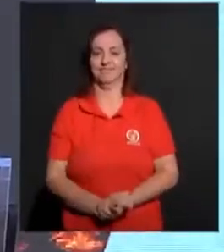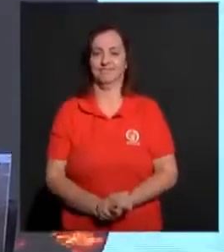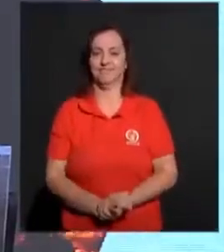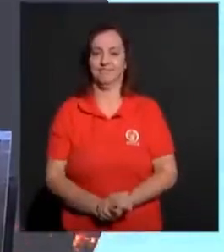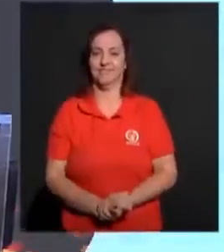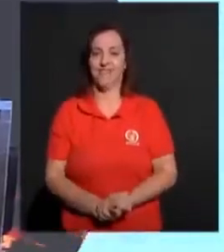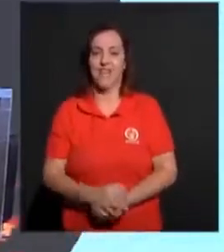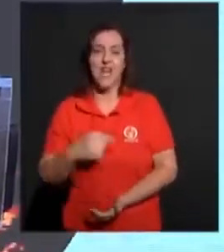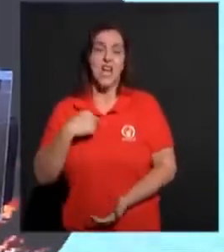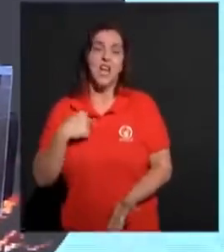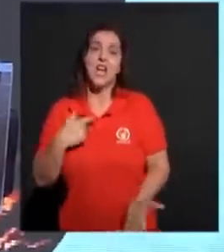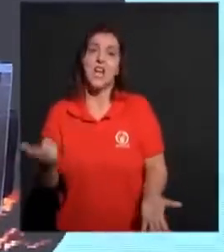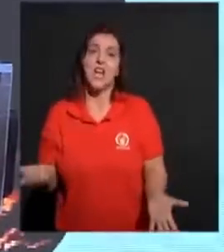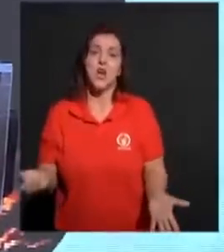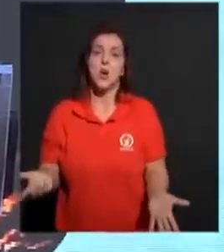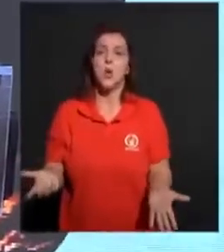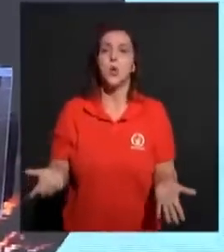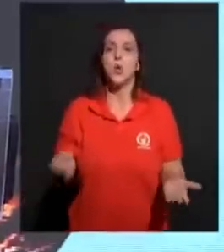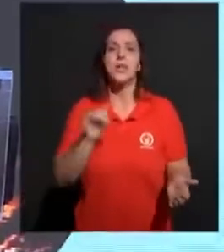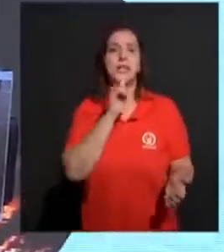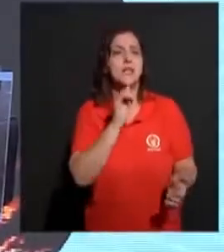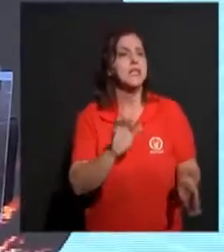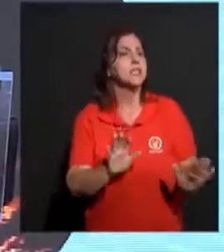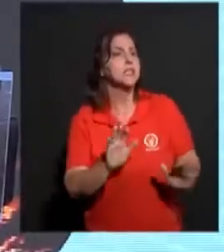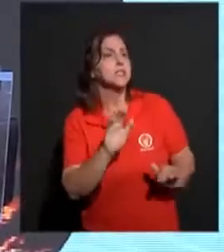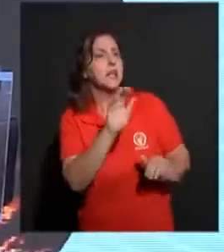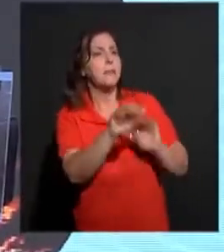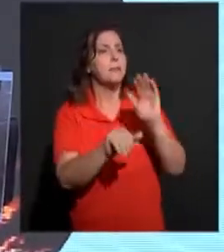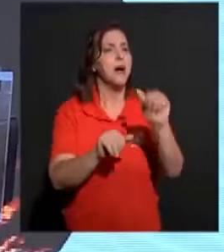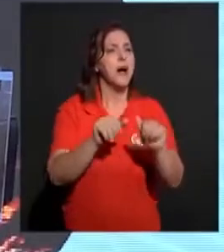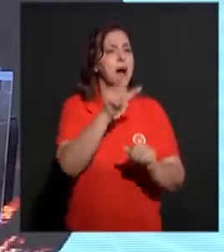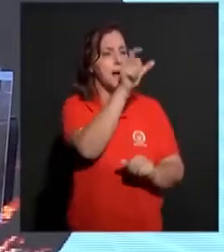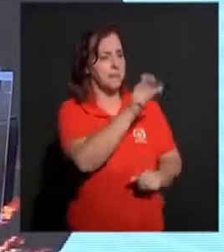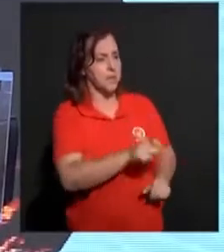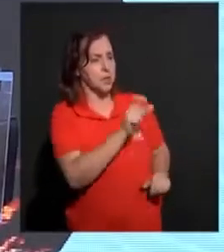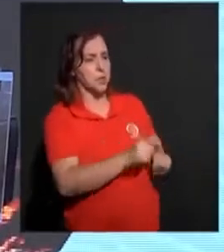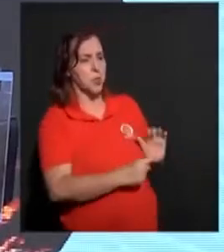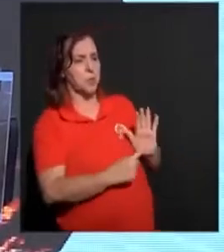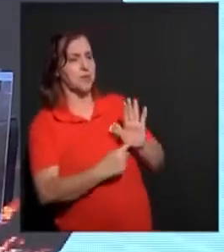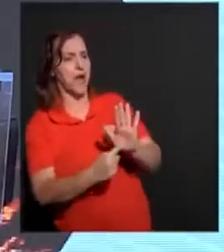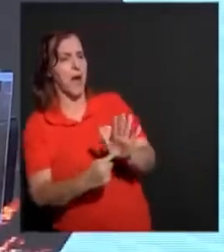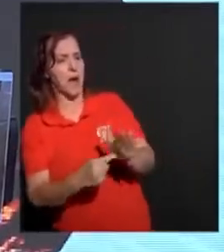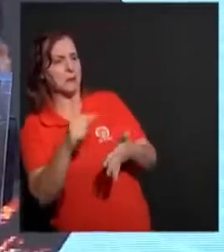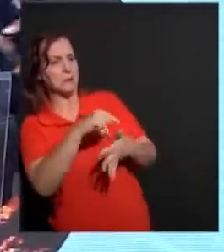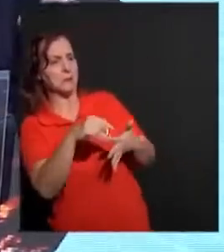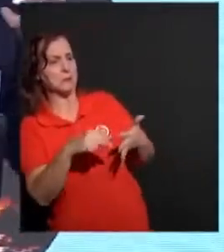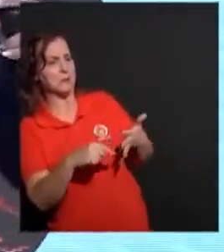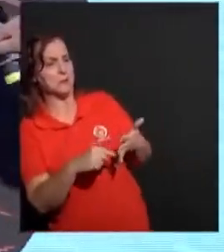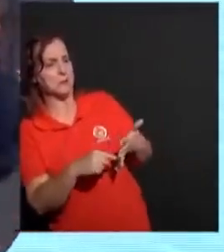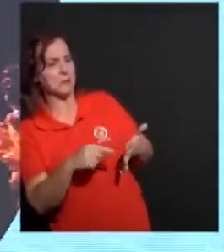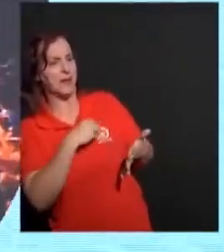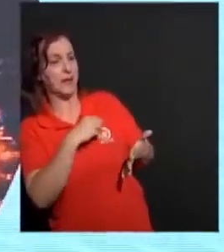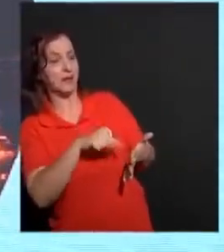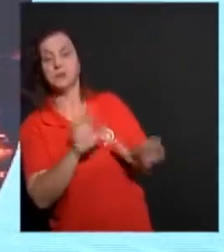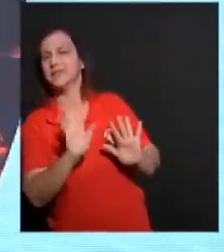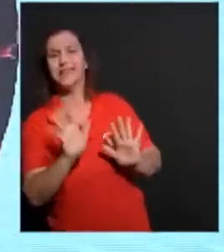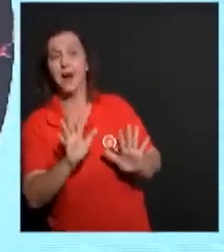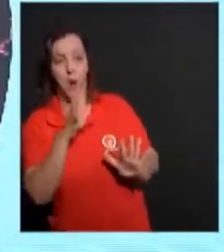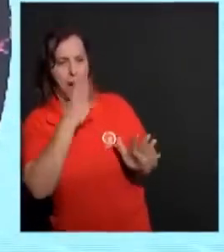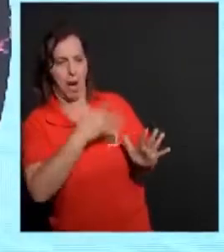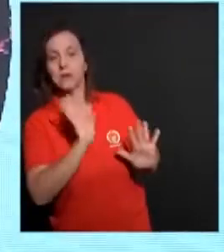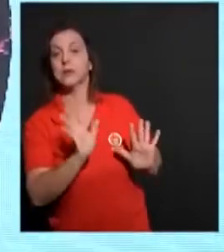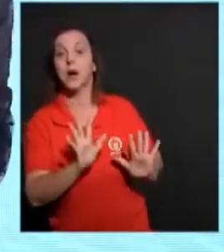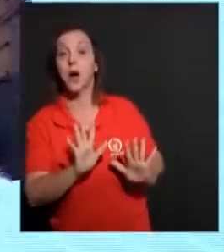Eu não começo mais a fazer de tudo. Para que o meu irmão seja exposto. Mas pelo contrário. Eu começo a protegê-lo. E falá-lo. Meu irmão.